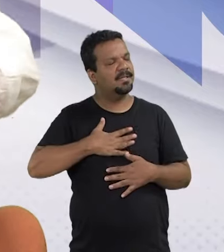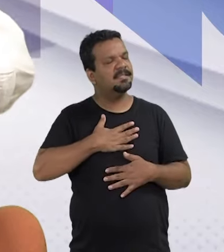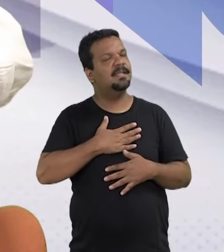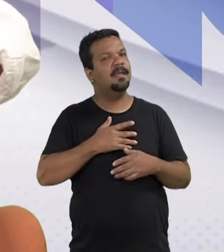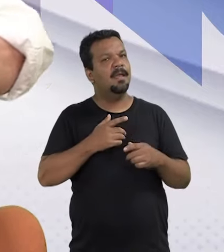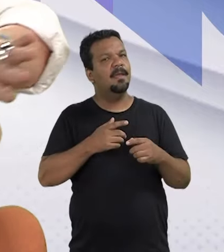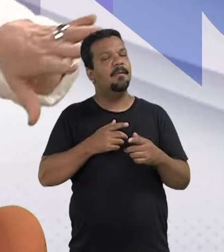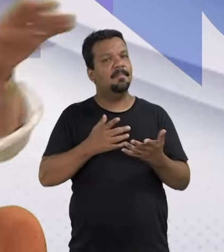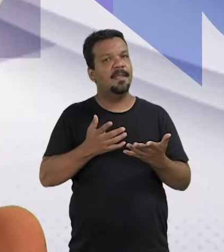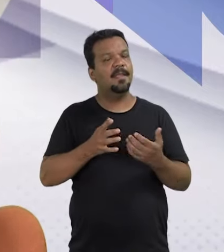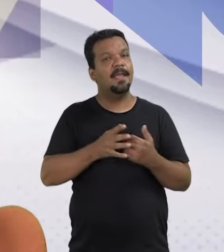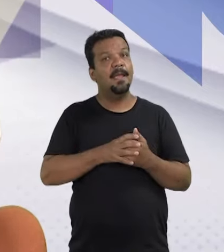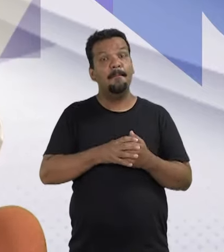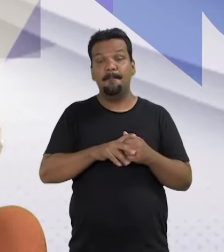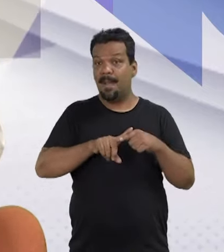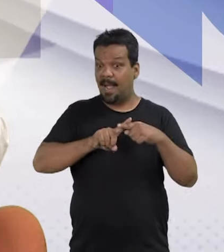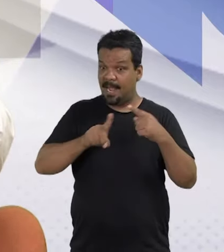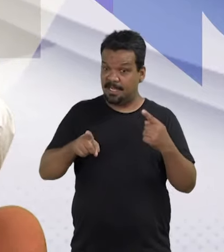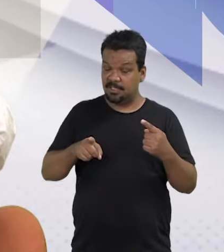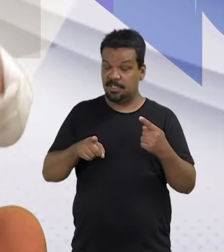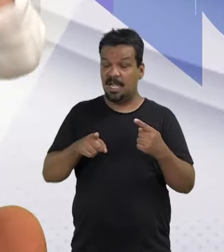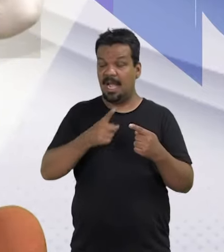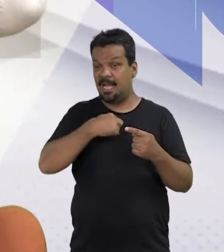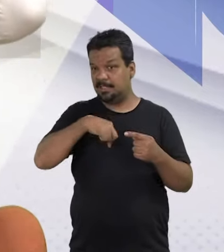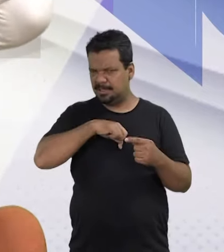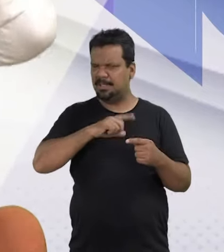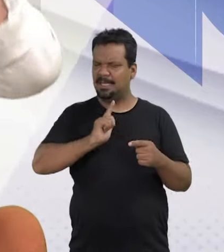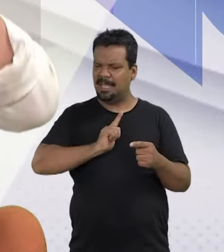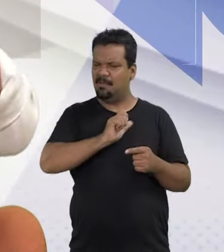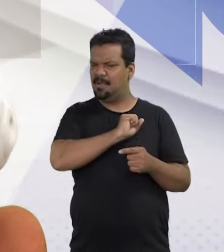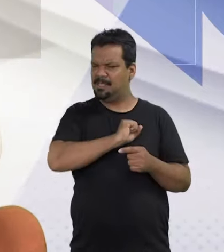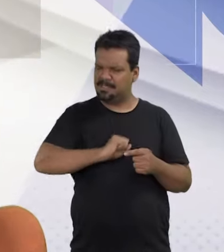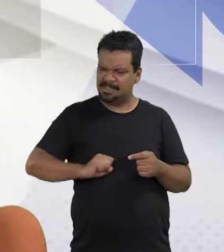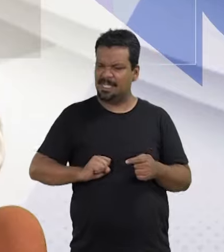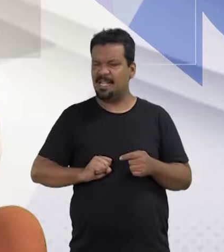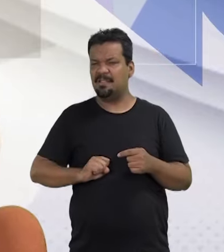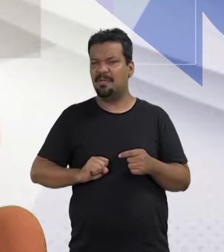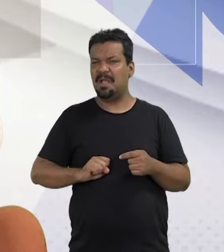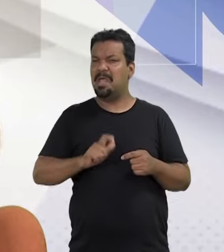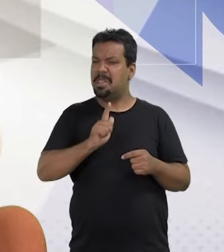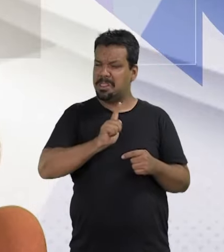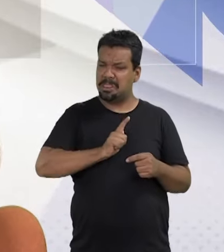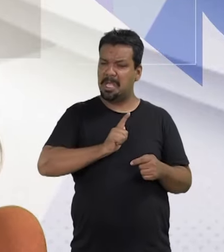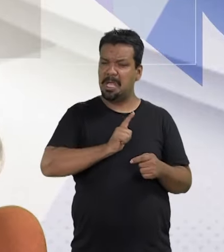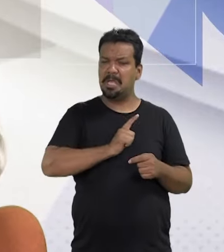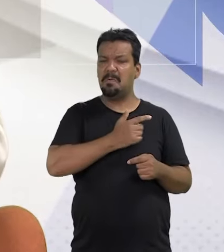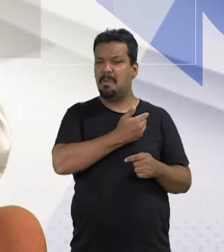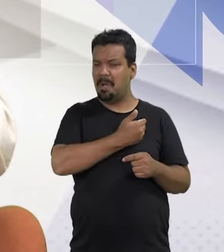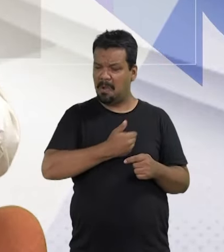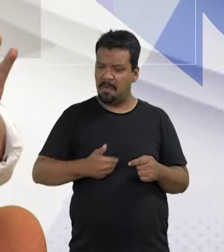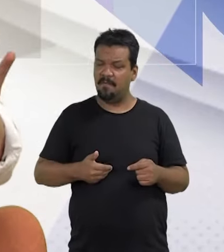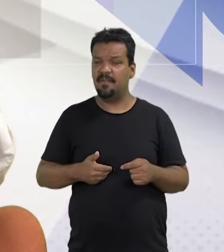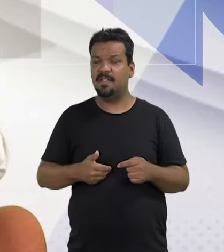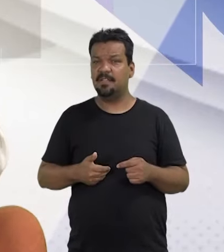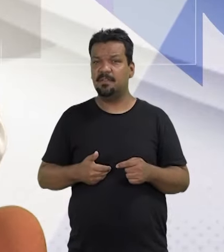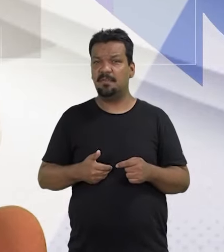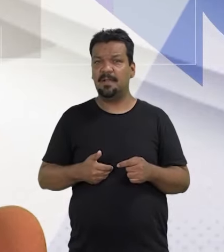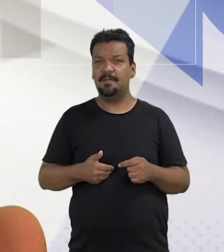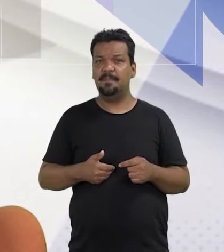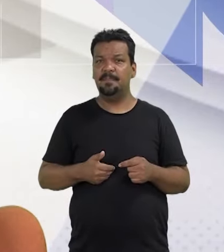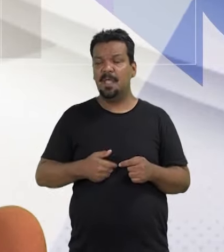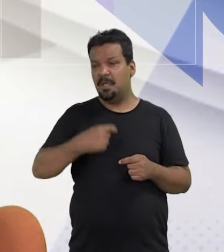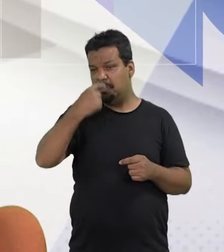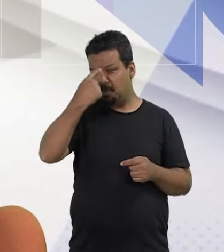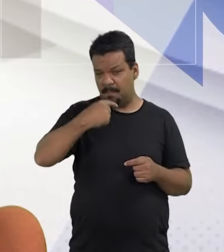apesar desse horror todo em torno. Mas, da gente ter uma senadora, da gente ter uma governadora, né?